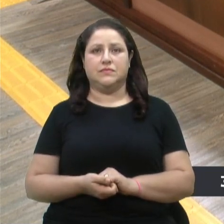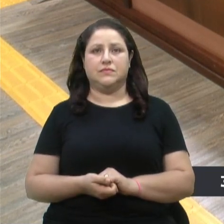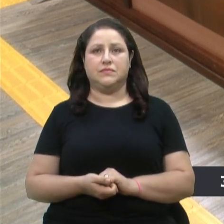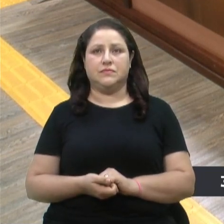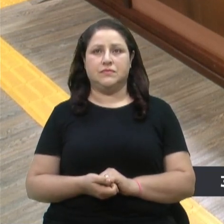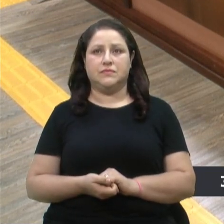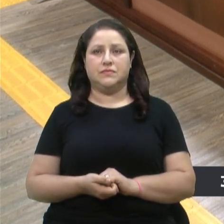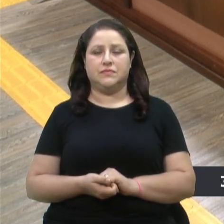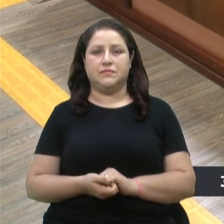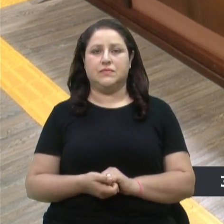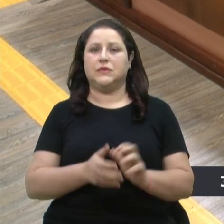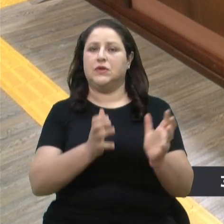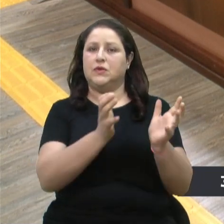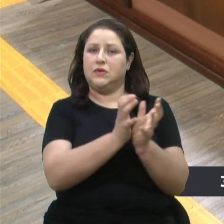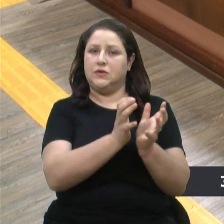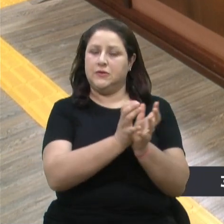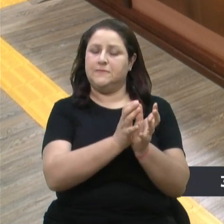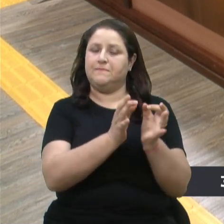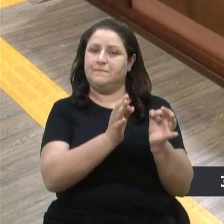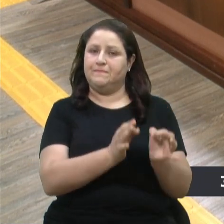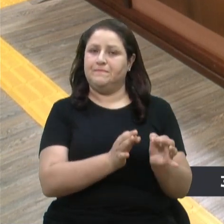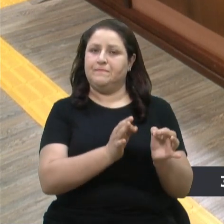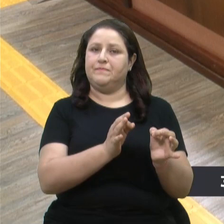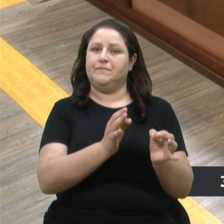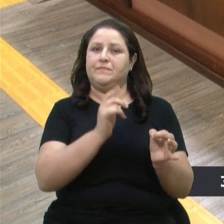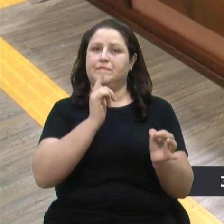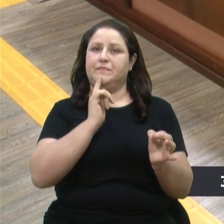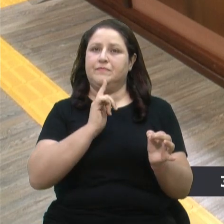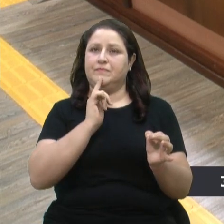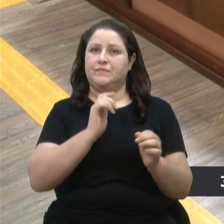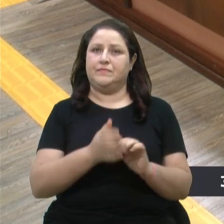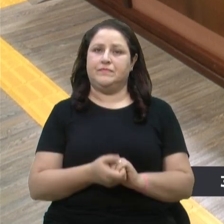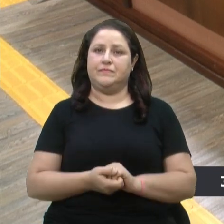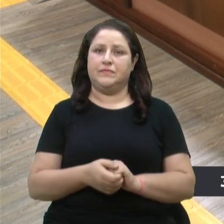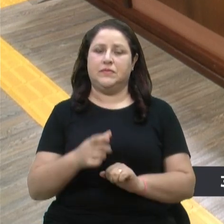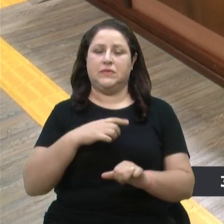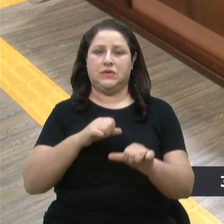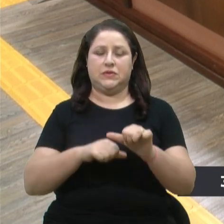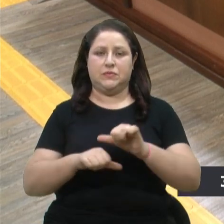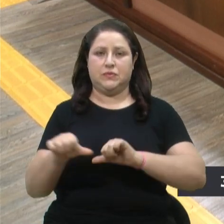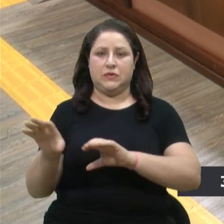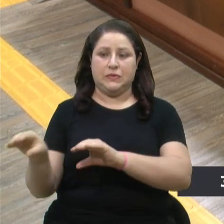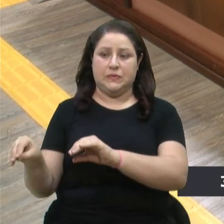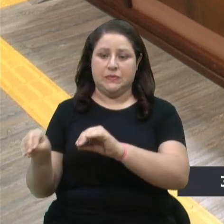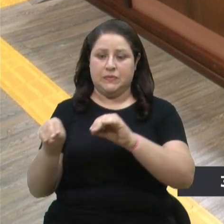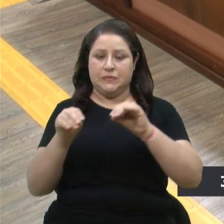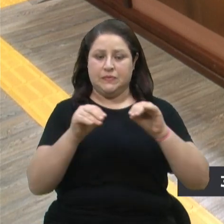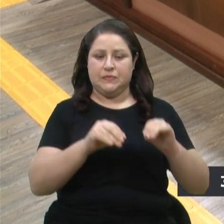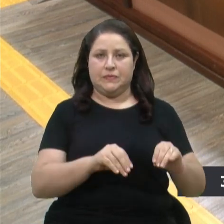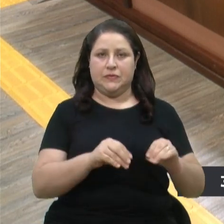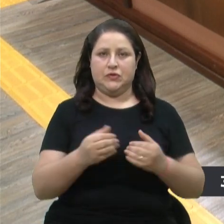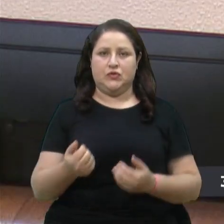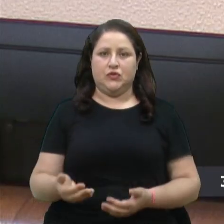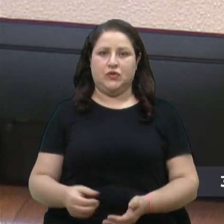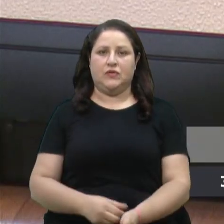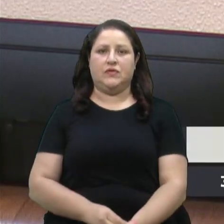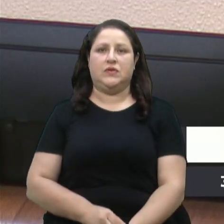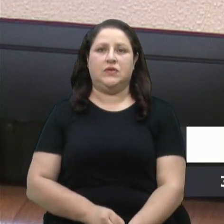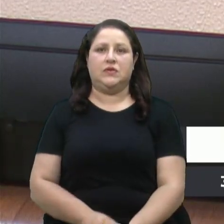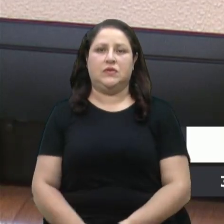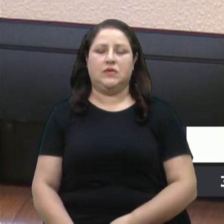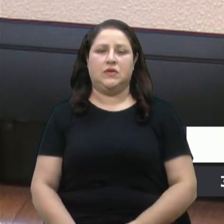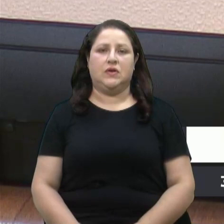Nobre colega Alberto Menegucci, o remanejamento dos jovens do Murial do Santa Fé para o centro